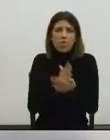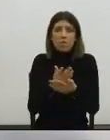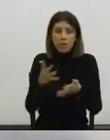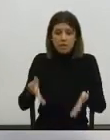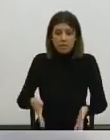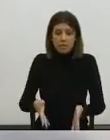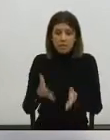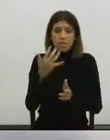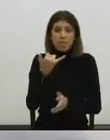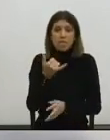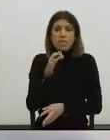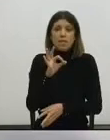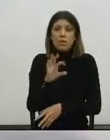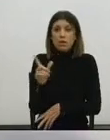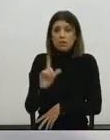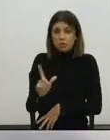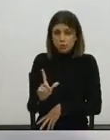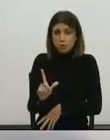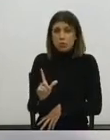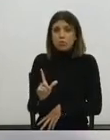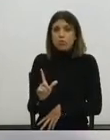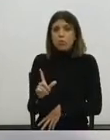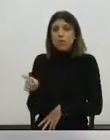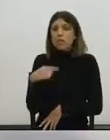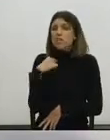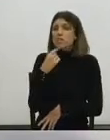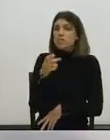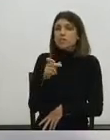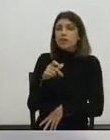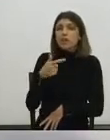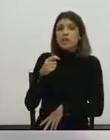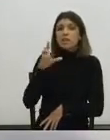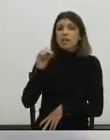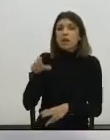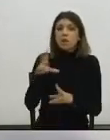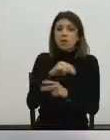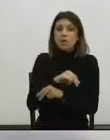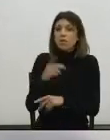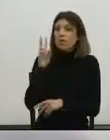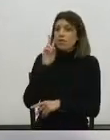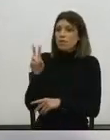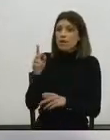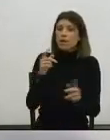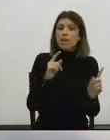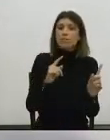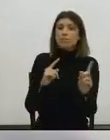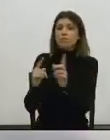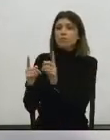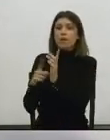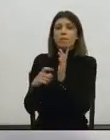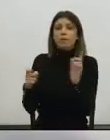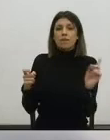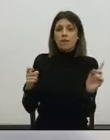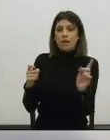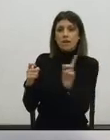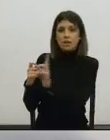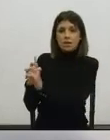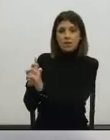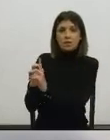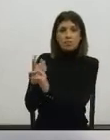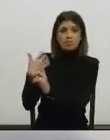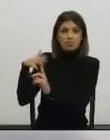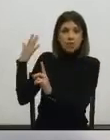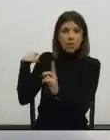de Julho, o que nós hoje chamamos de 24 de Julho, o que eles chamavam de aterro novo, vem passar o americano, o antepassado dos nossos elétricos, e